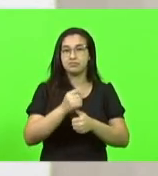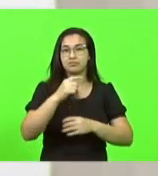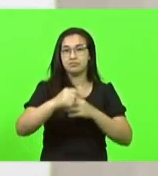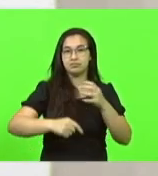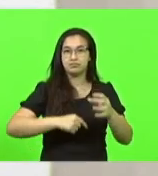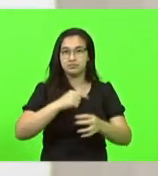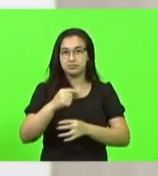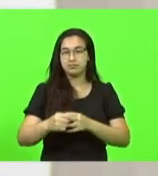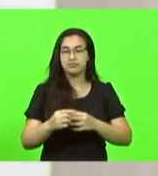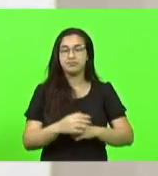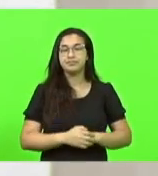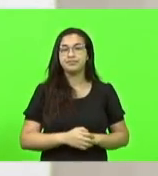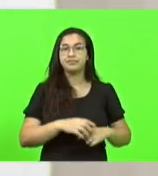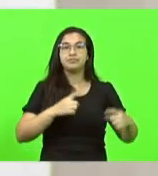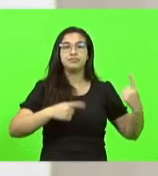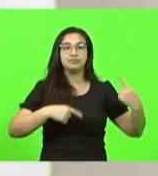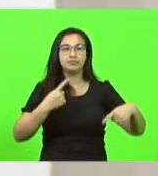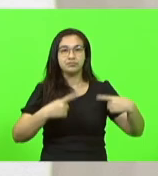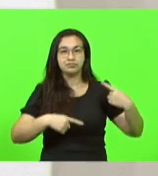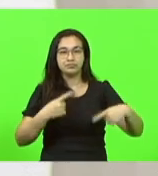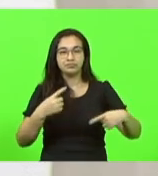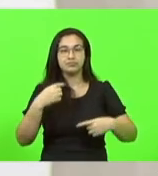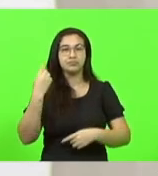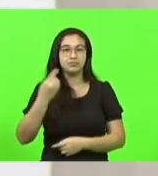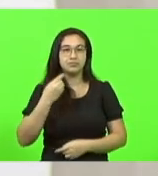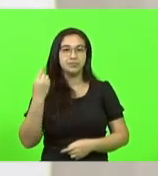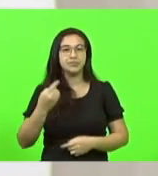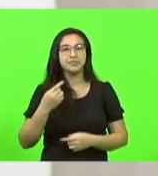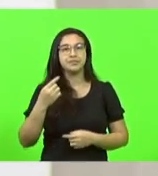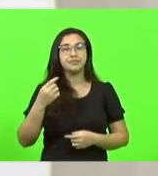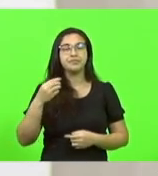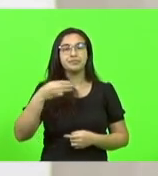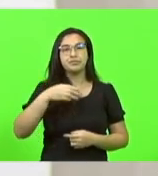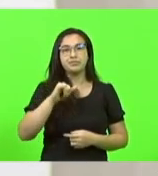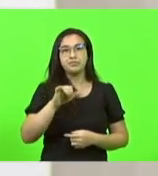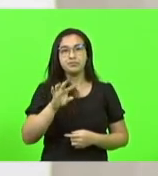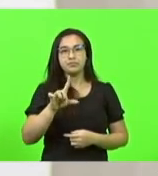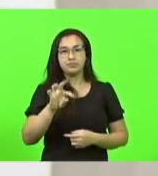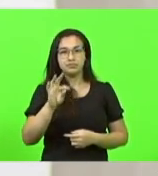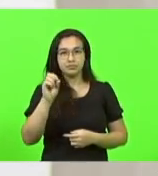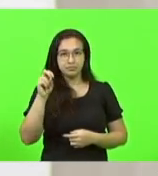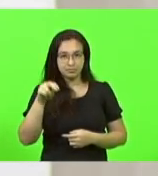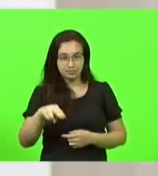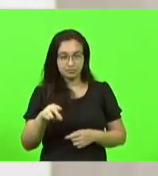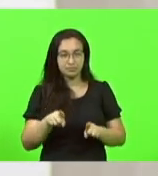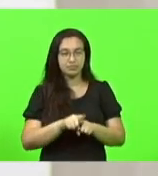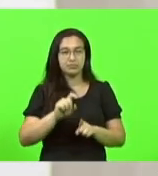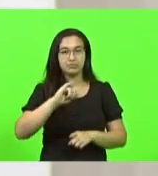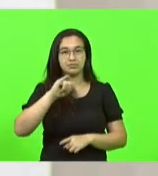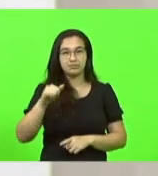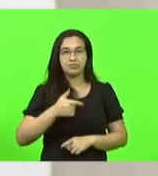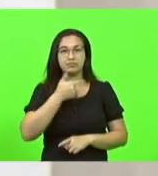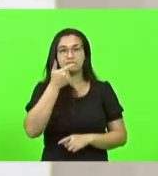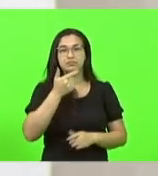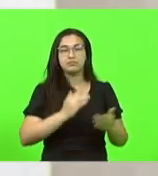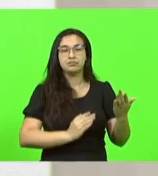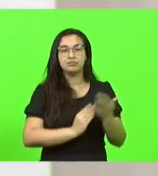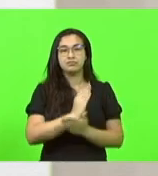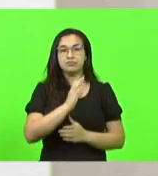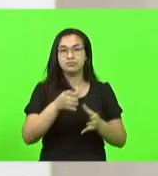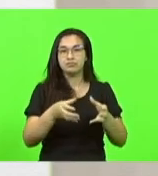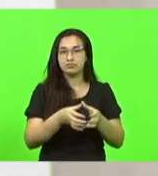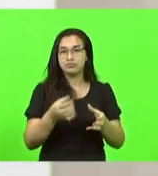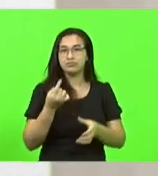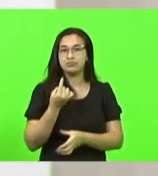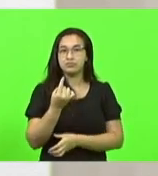Após ter discutido pelos senhores deputados Milton Hobbes e Jerry Comper, foi aprovado em turno